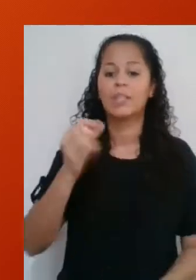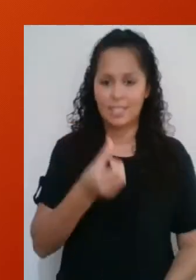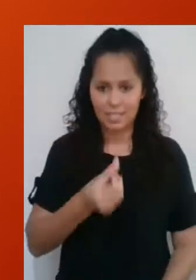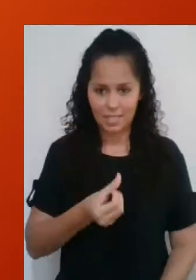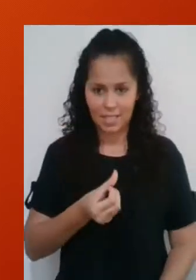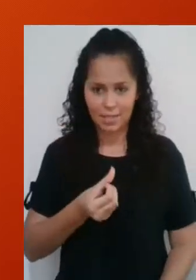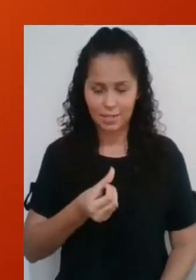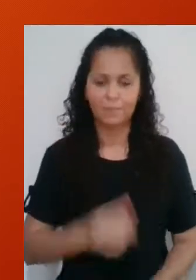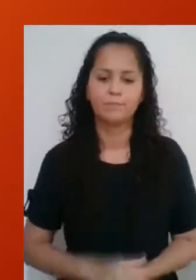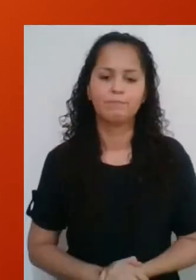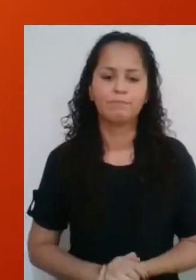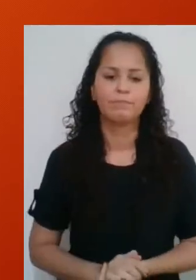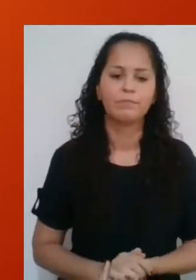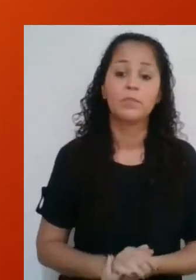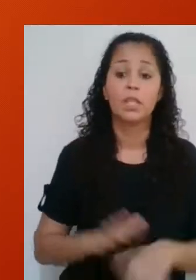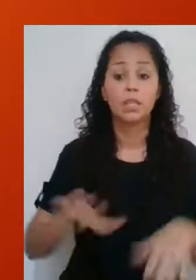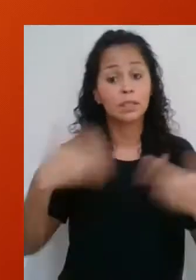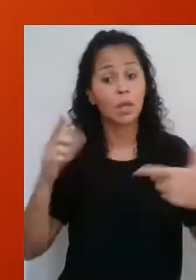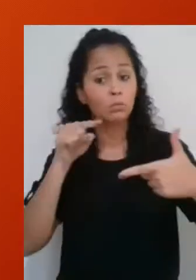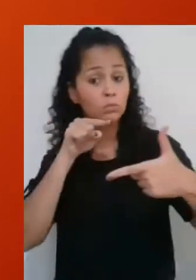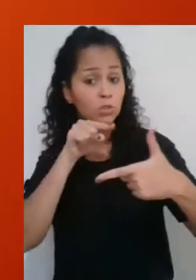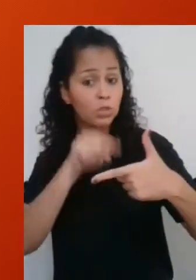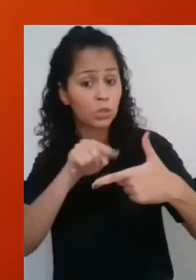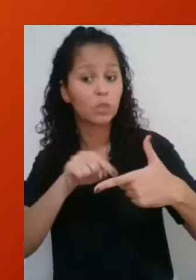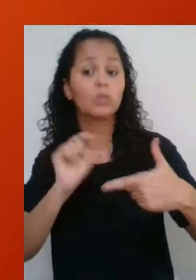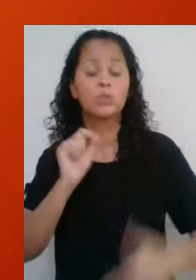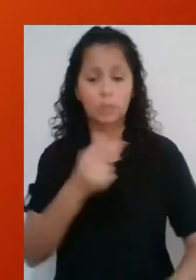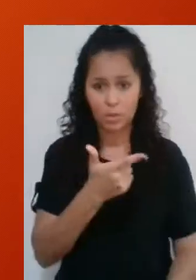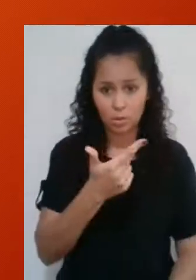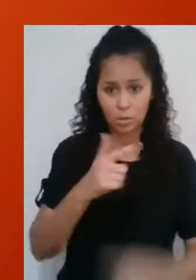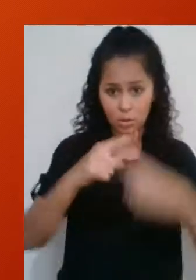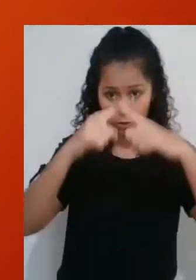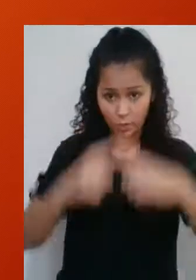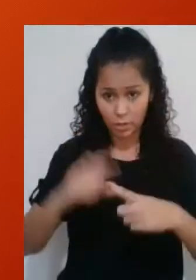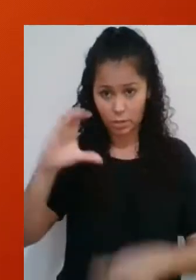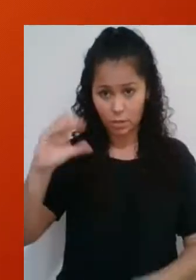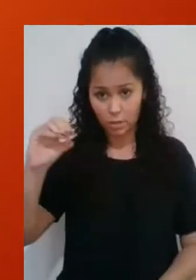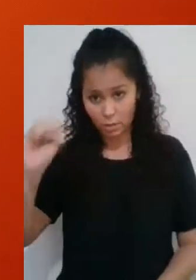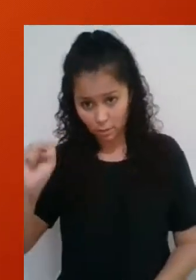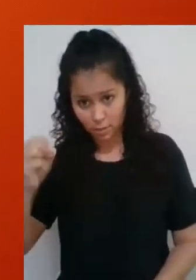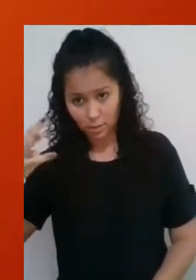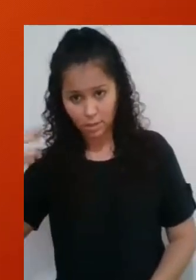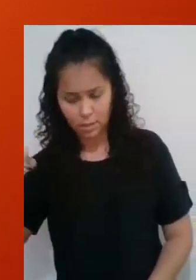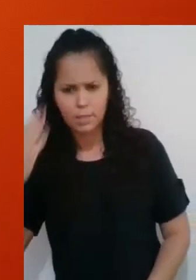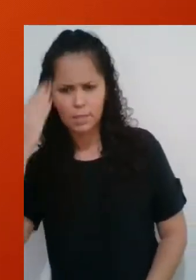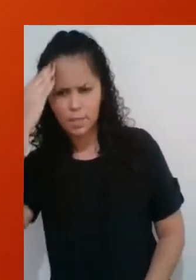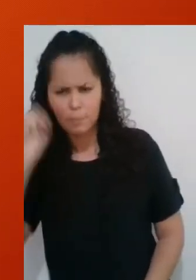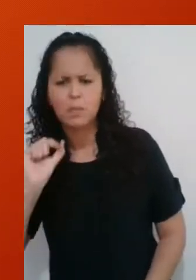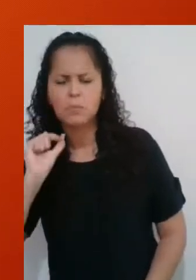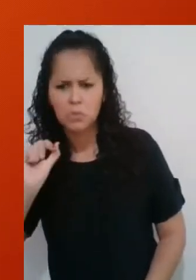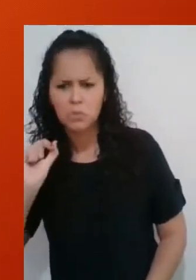será 6. De forma análoga, o cateto adjacente corresponderá a 12 vezes o cosseno de 30.